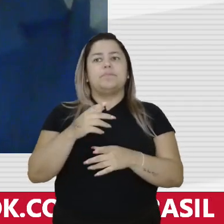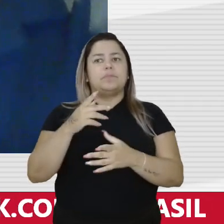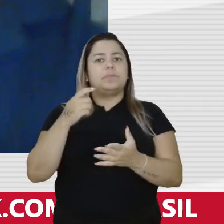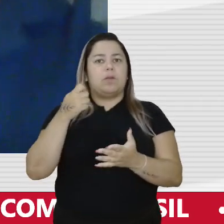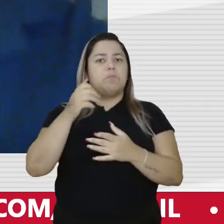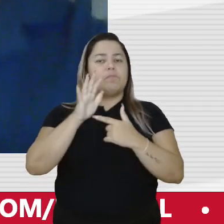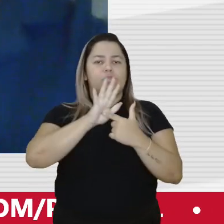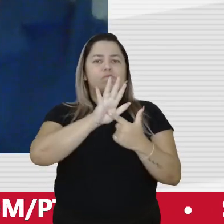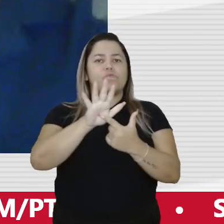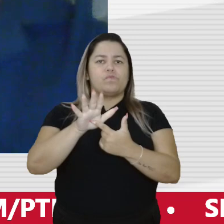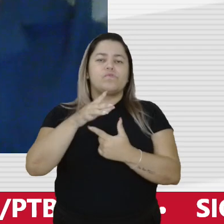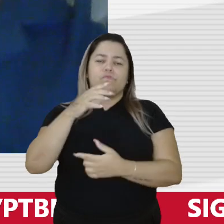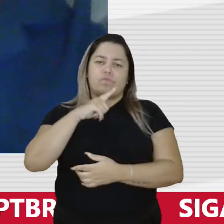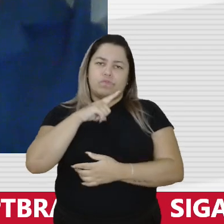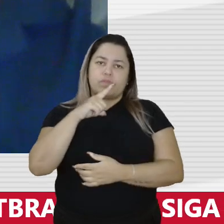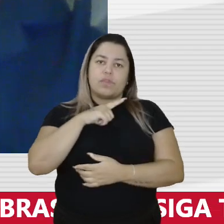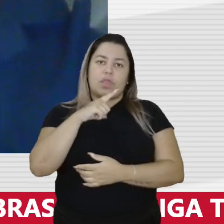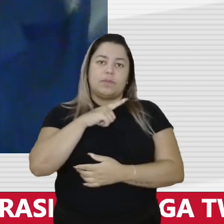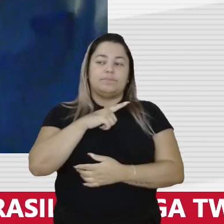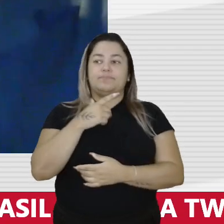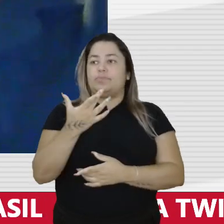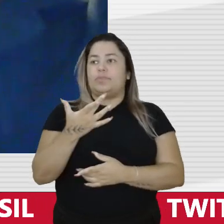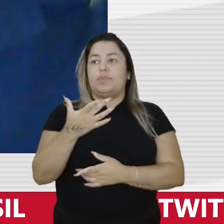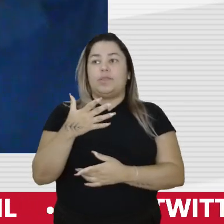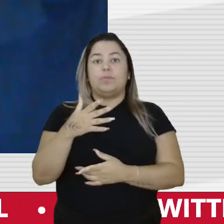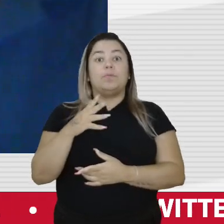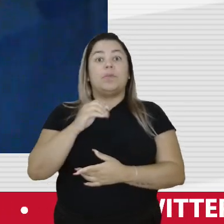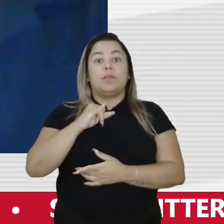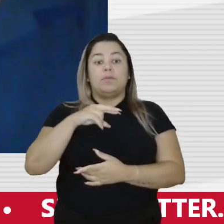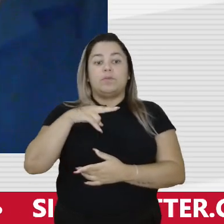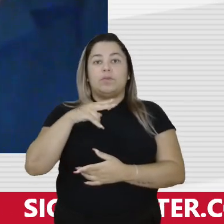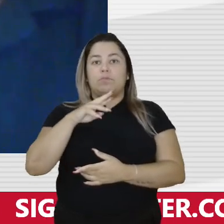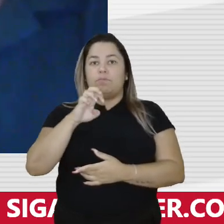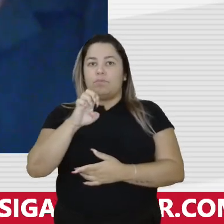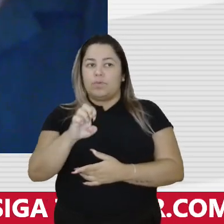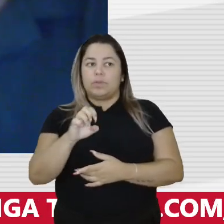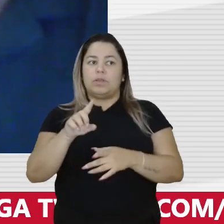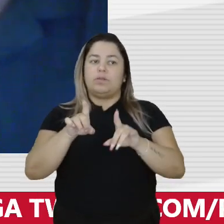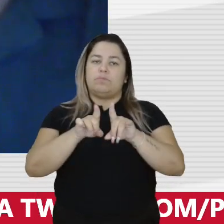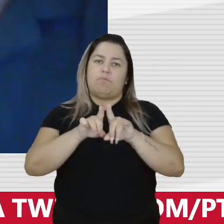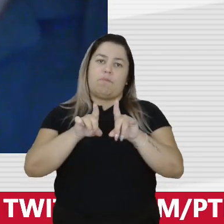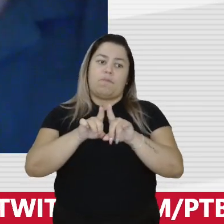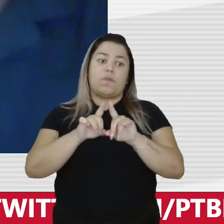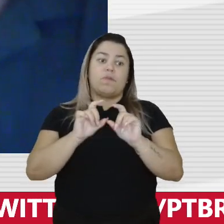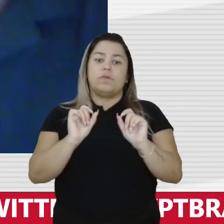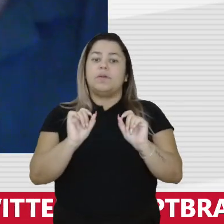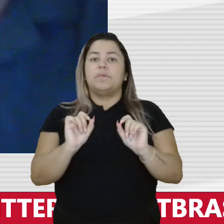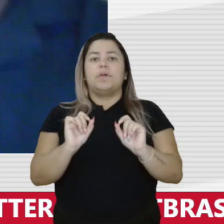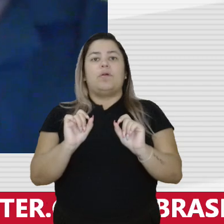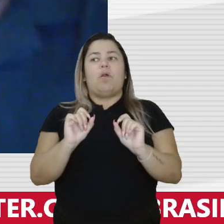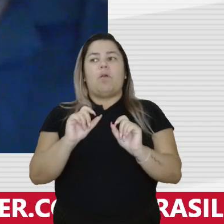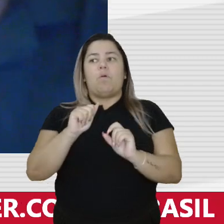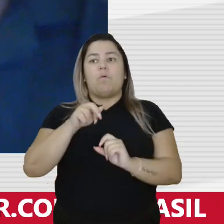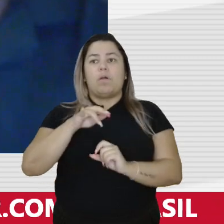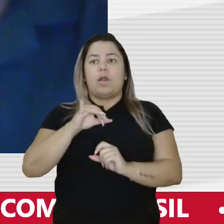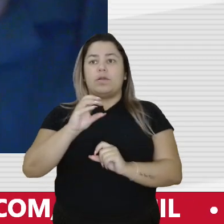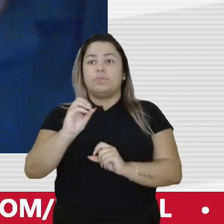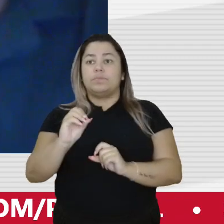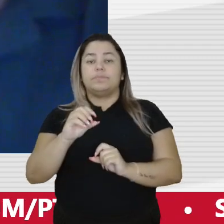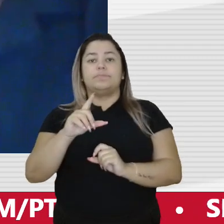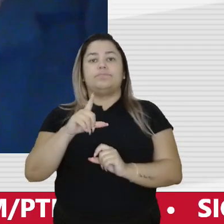existia. Eu sabia que aquilo não ia ser impune, não se acessaria um arquivo daquele sem consequência.